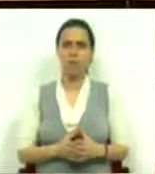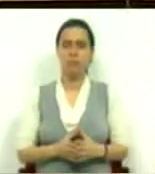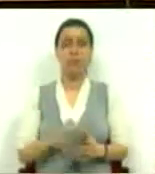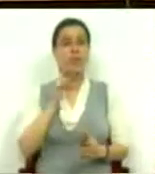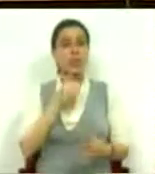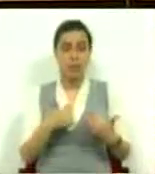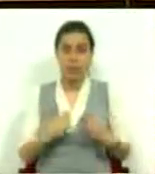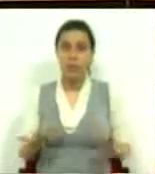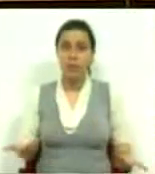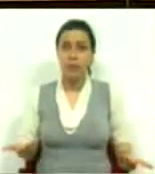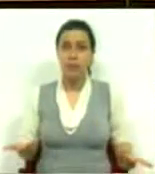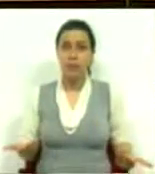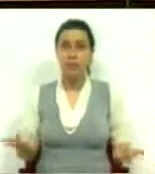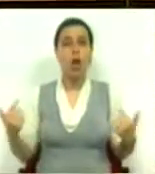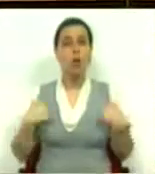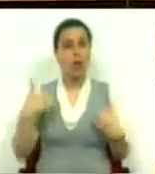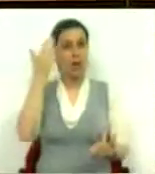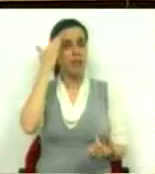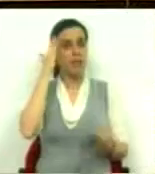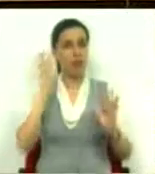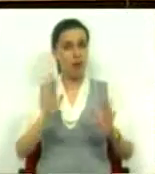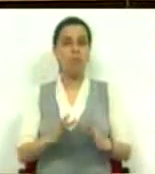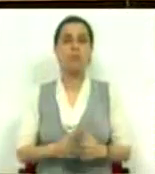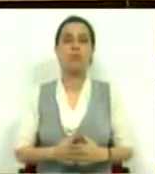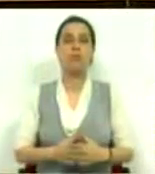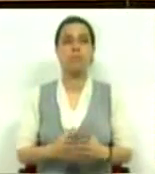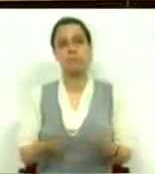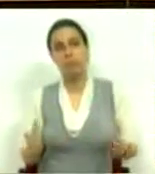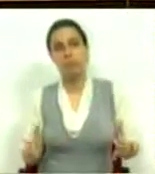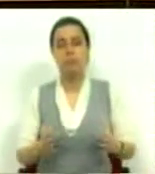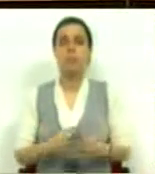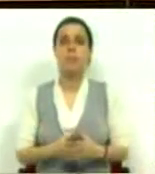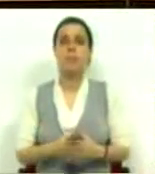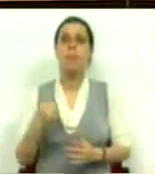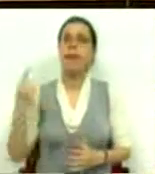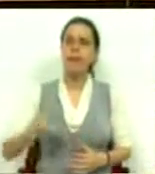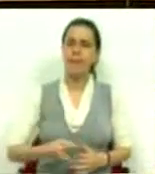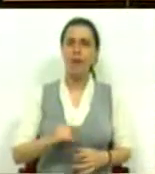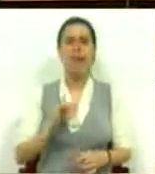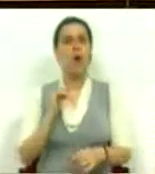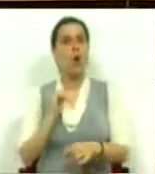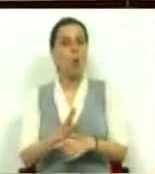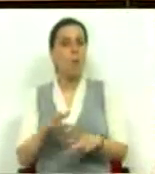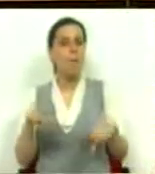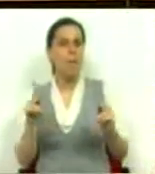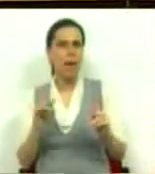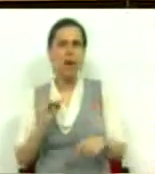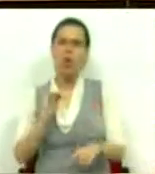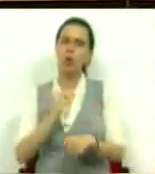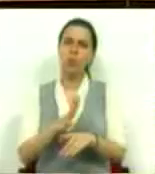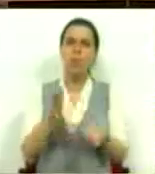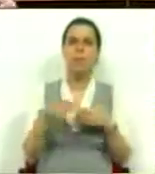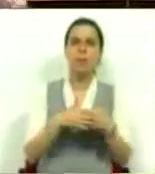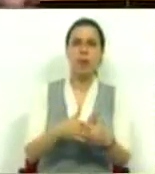Se me permitir, nós entendemos que deve haver um outro método, um outro